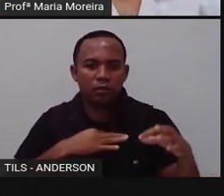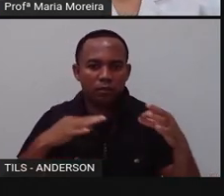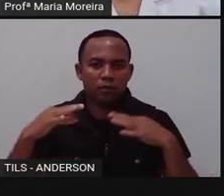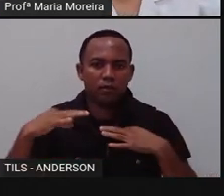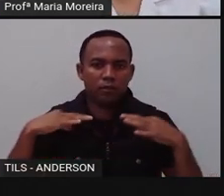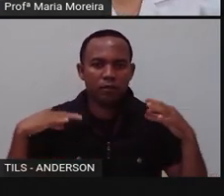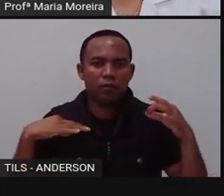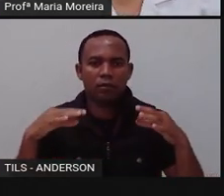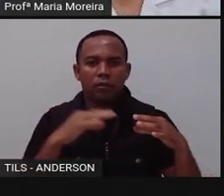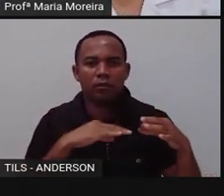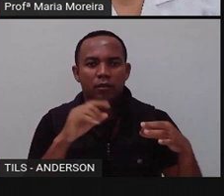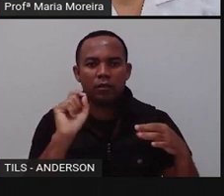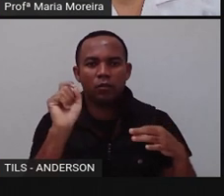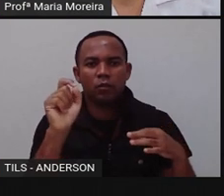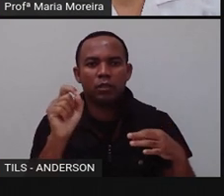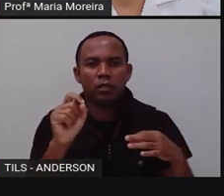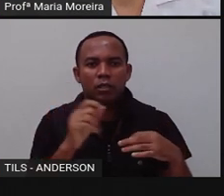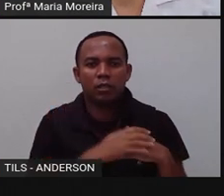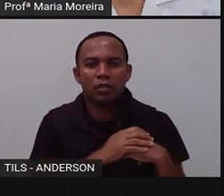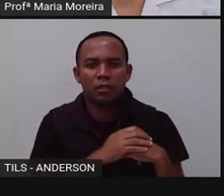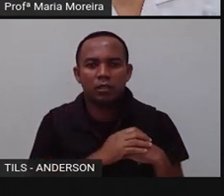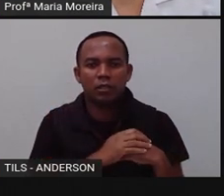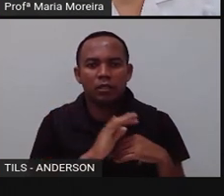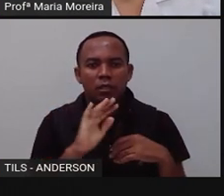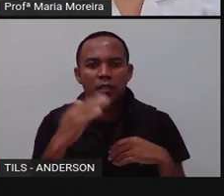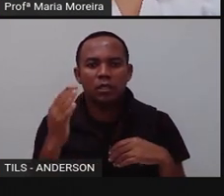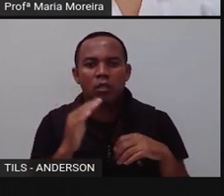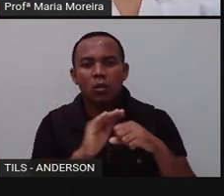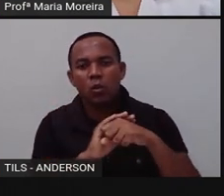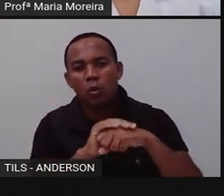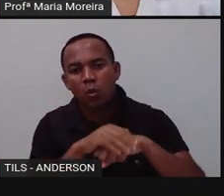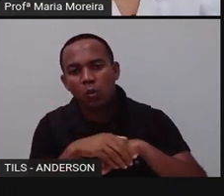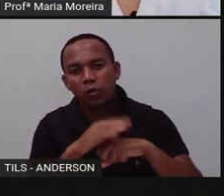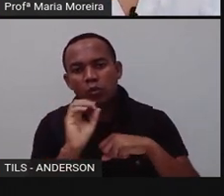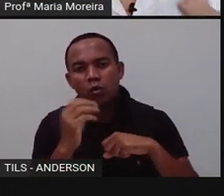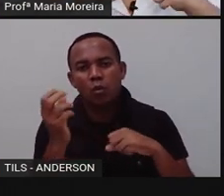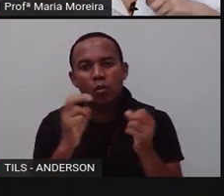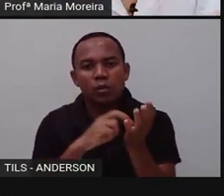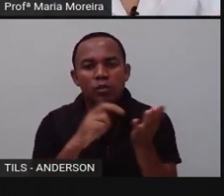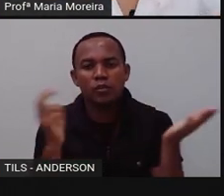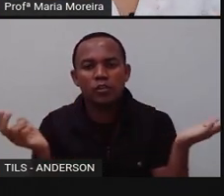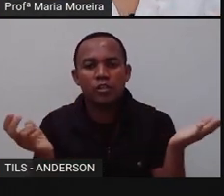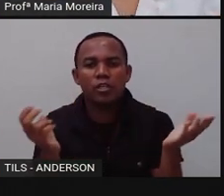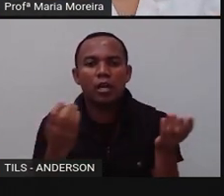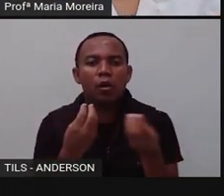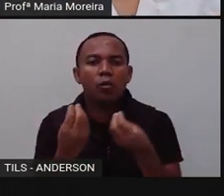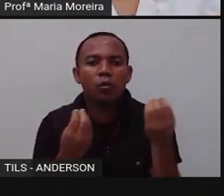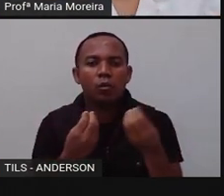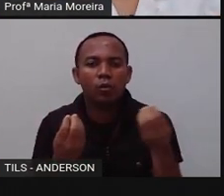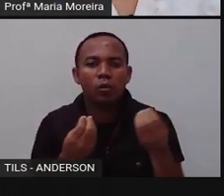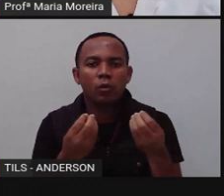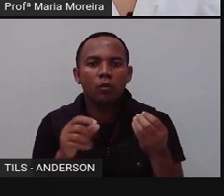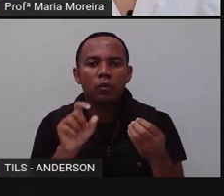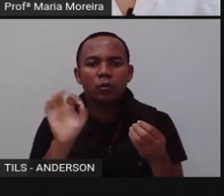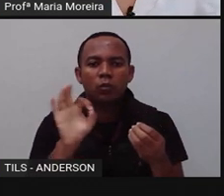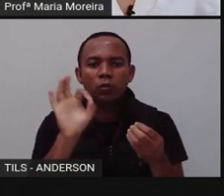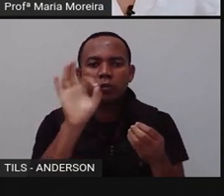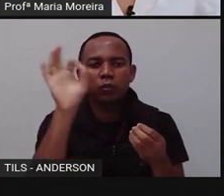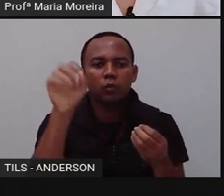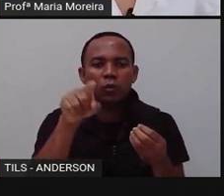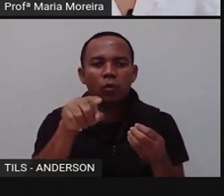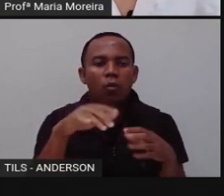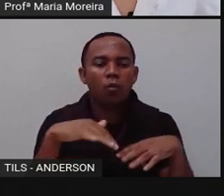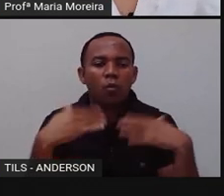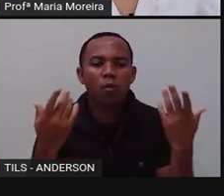pesquisar o que é diurno, né? E, ó, mandar aí para o professor de vocês. Olha, professor,